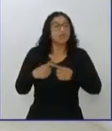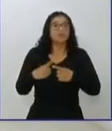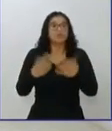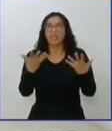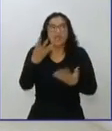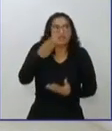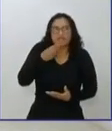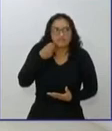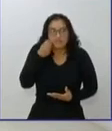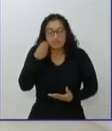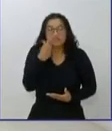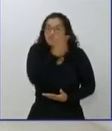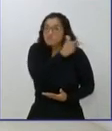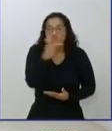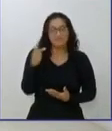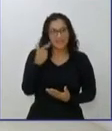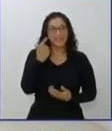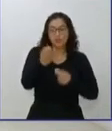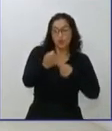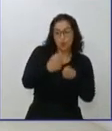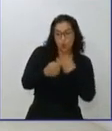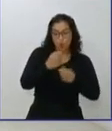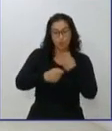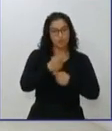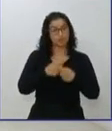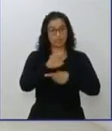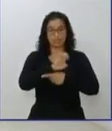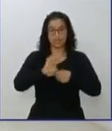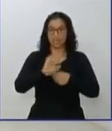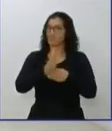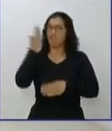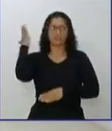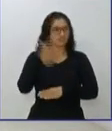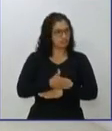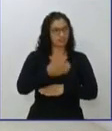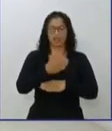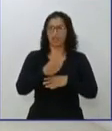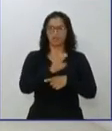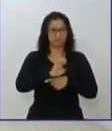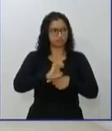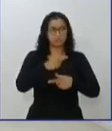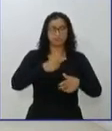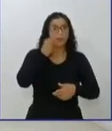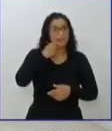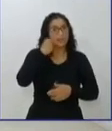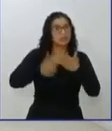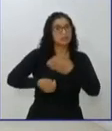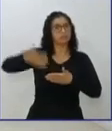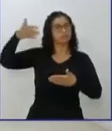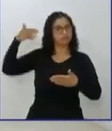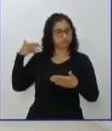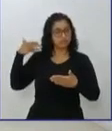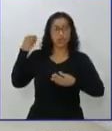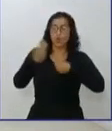experiência ainda administrativa e agora o senhor entraria no executivo já direto sem uma experiência anterior. Como que o senhor se